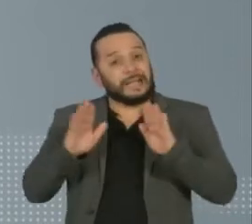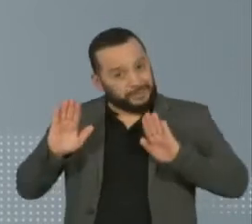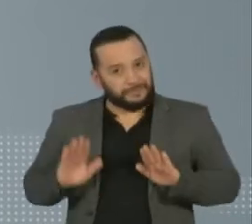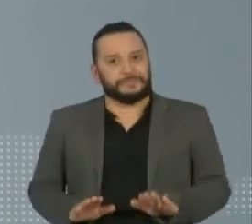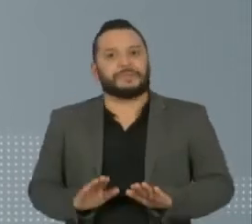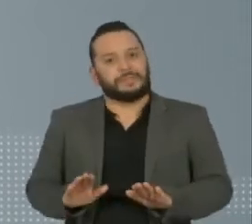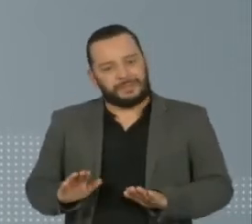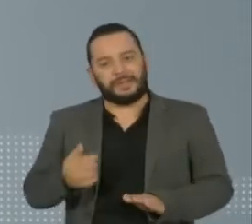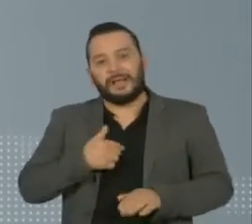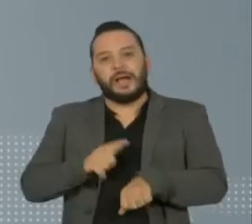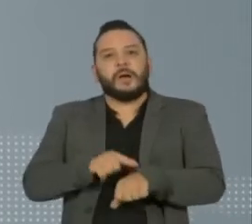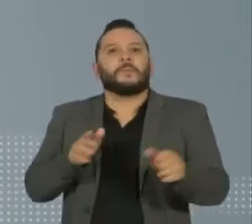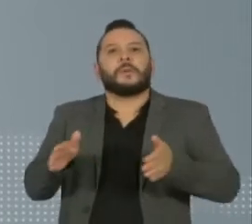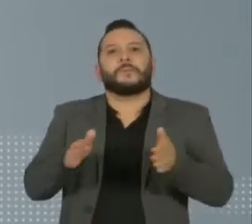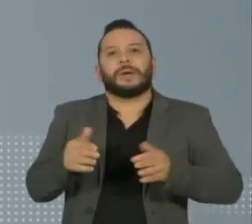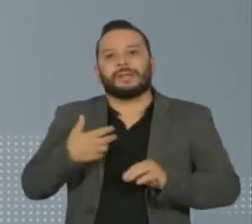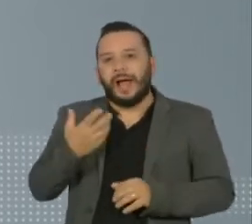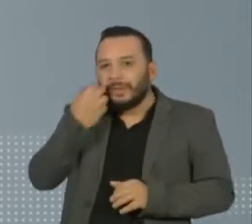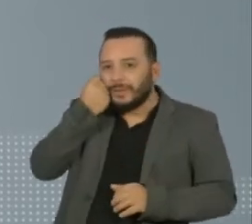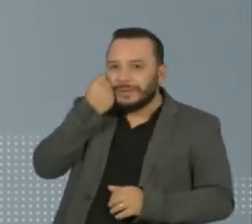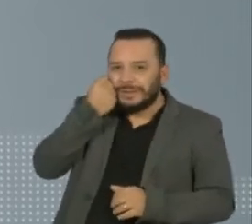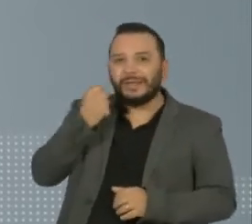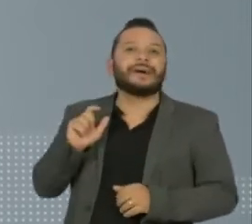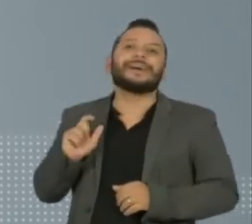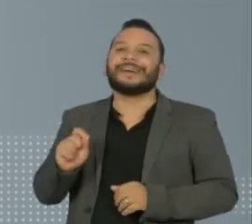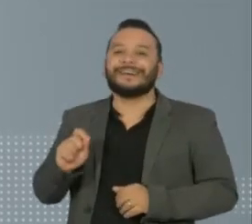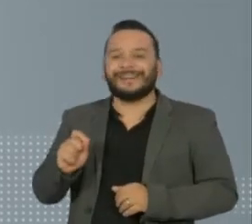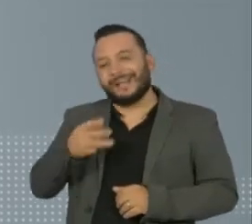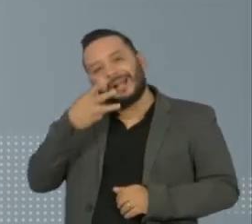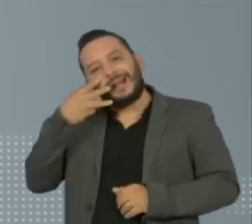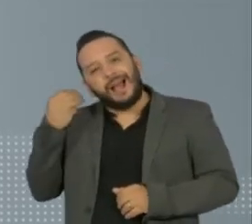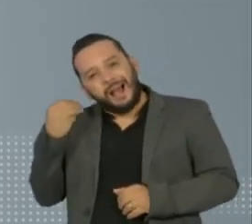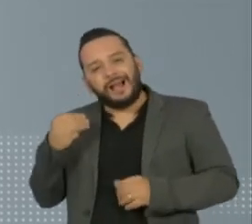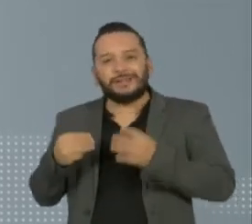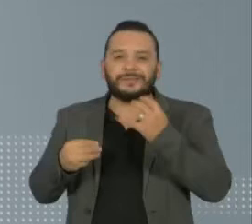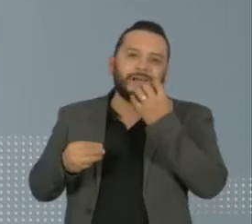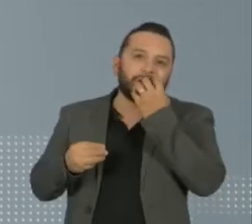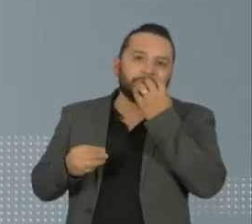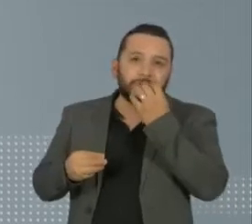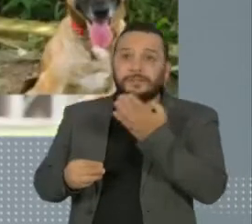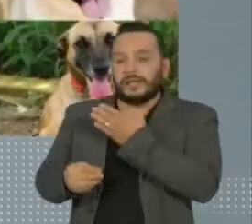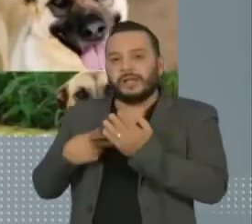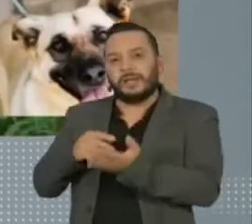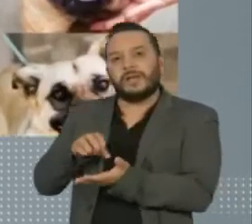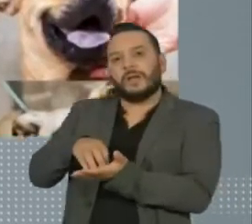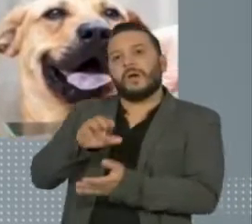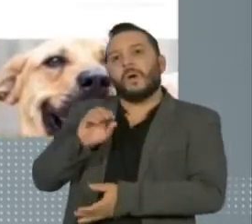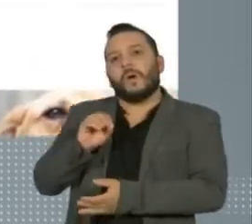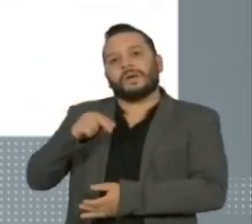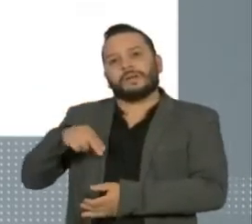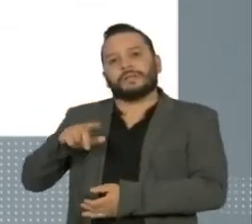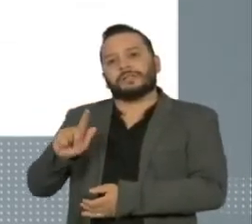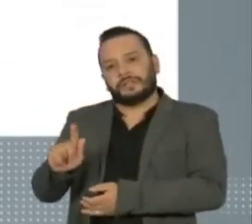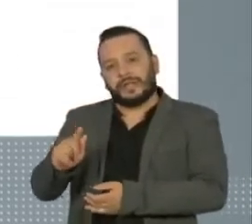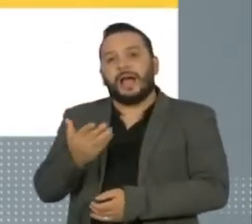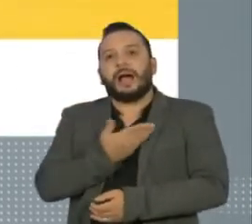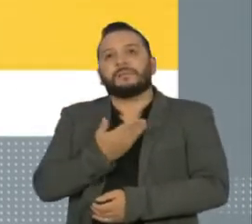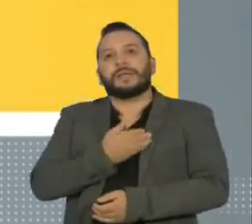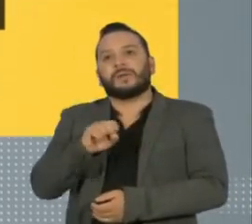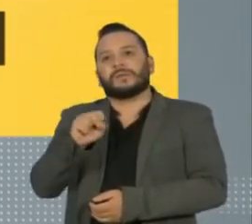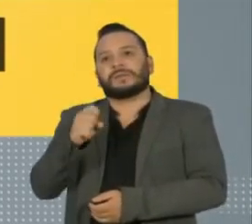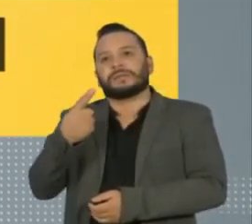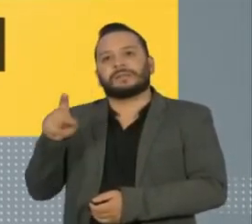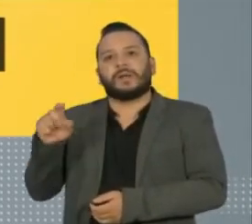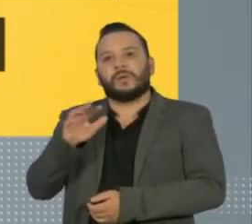mostrado um ótimo momento para a adoção de cães e gatos. A ONG Amigos de São Francisco viu a busca por animais duplicar.